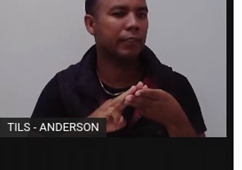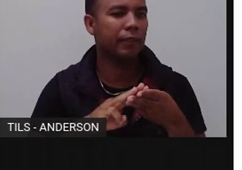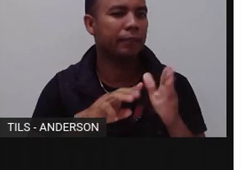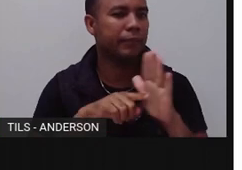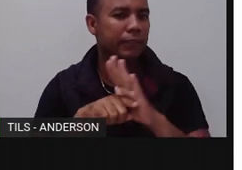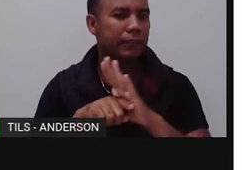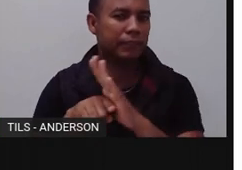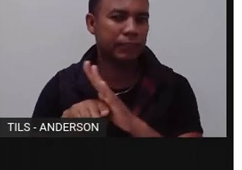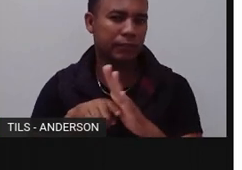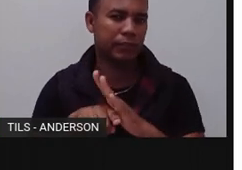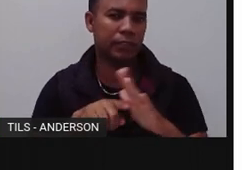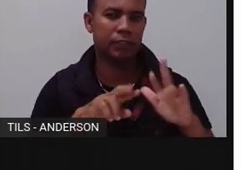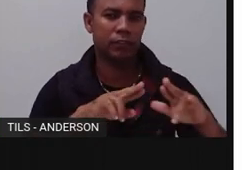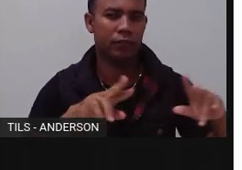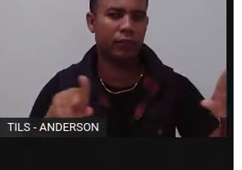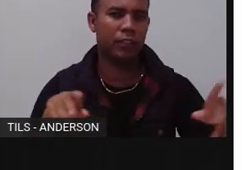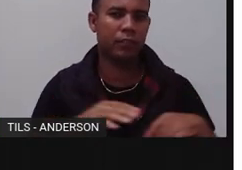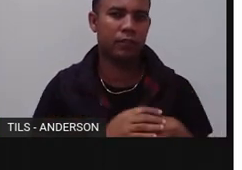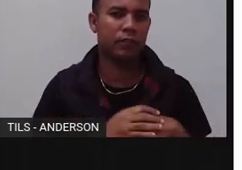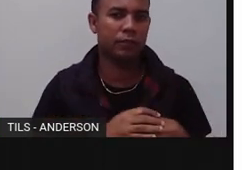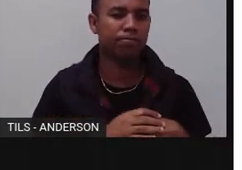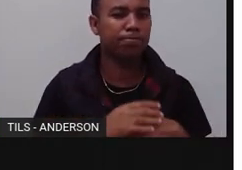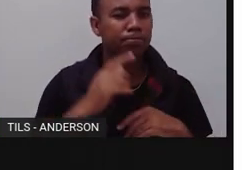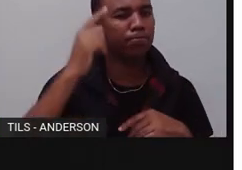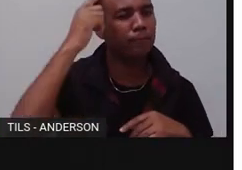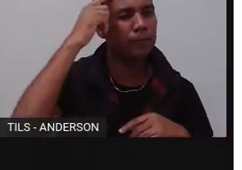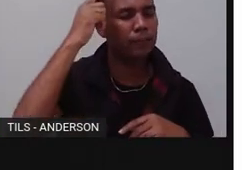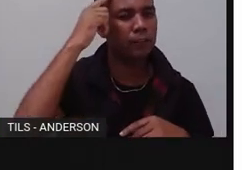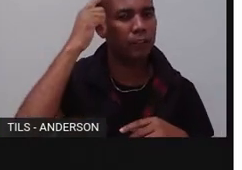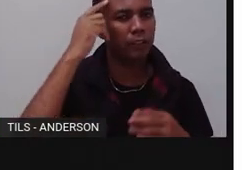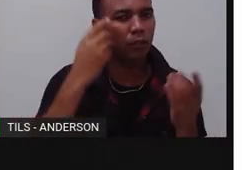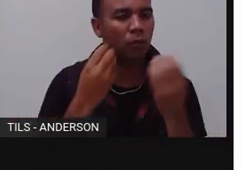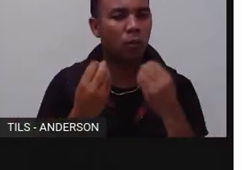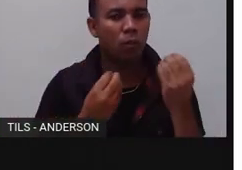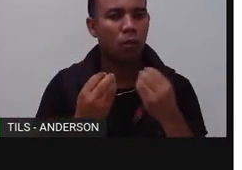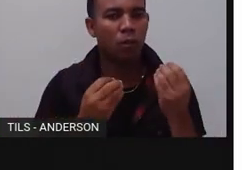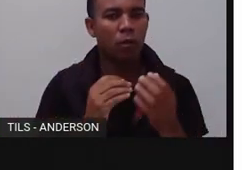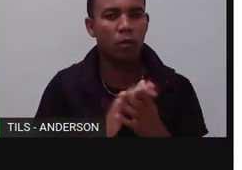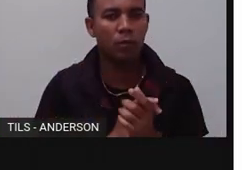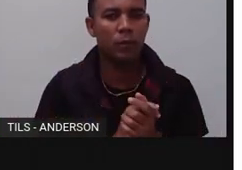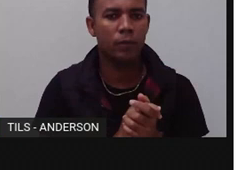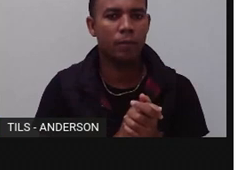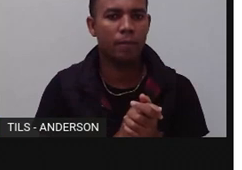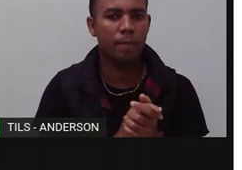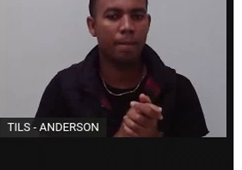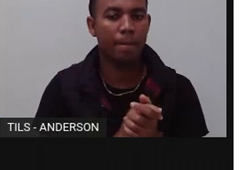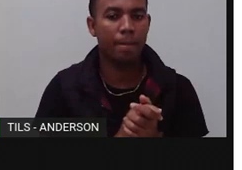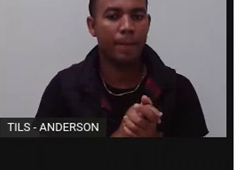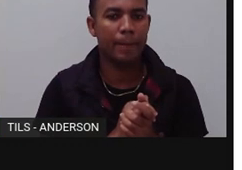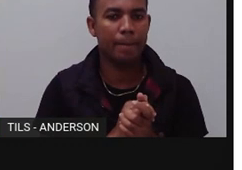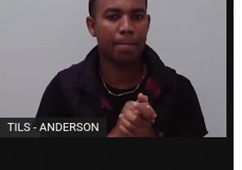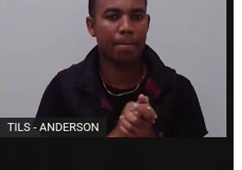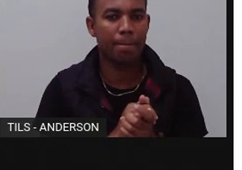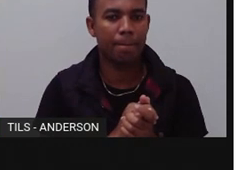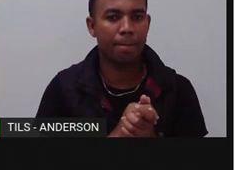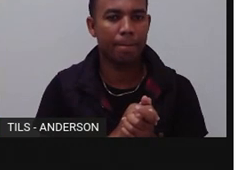Então, por isso que ela é tão enigmática, intrigante. Vamos lá.